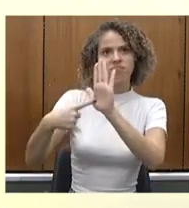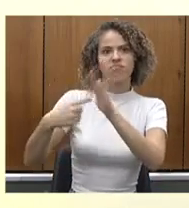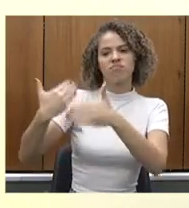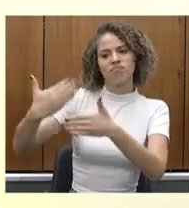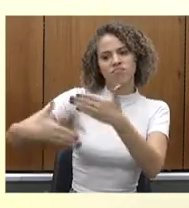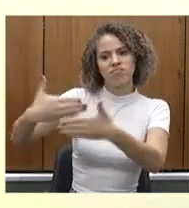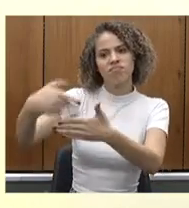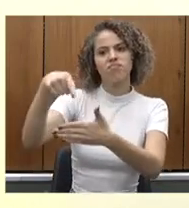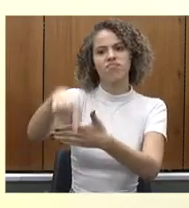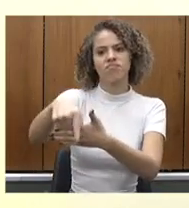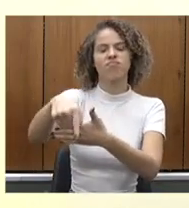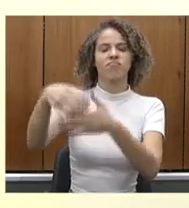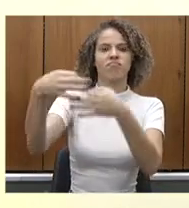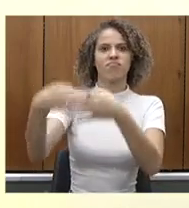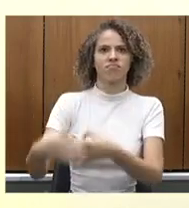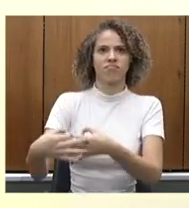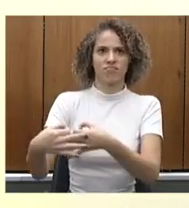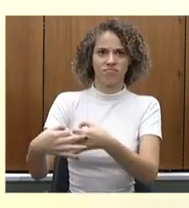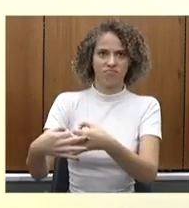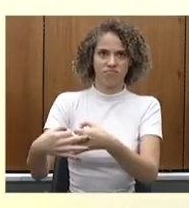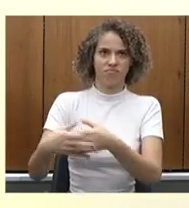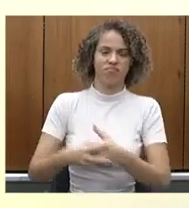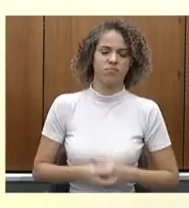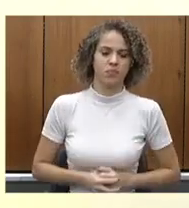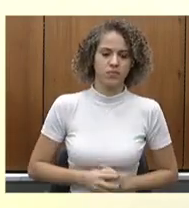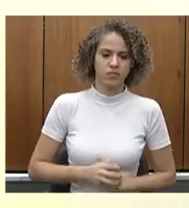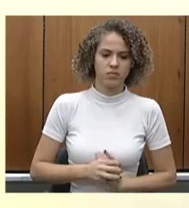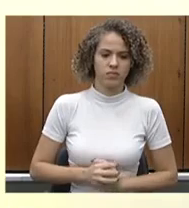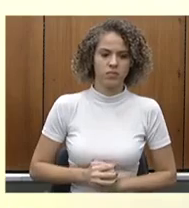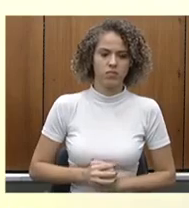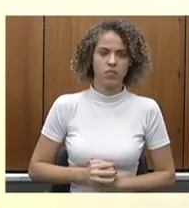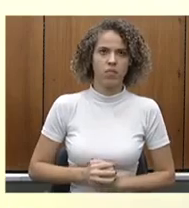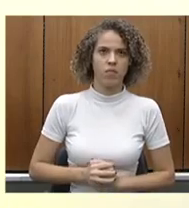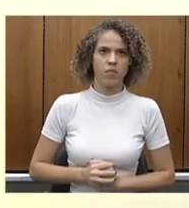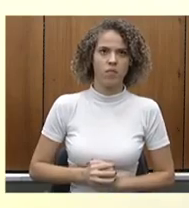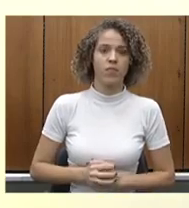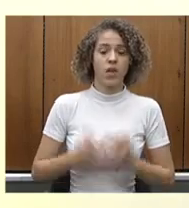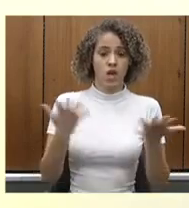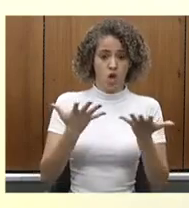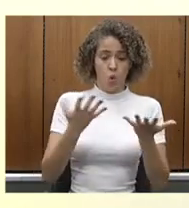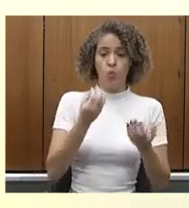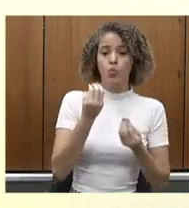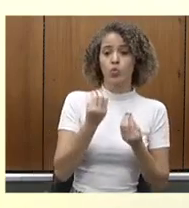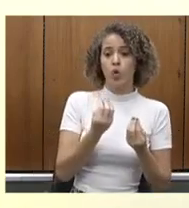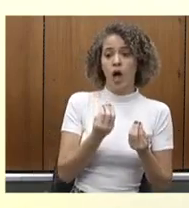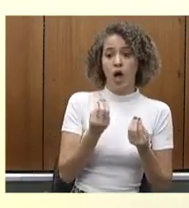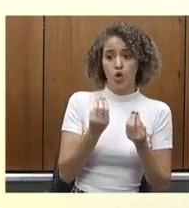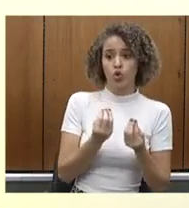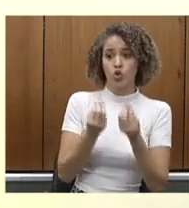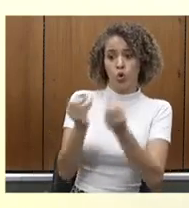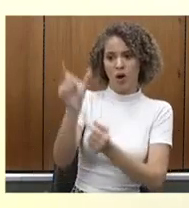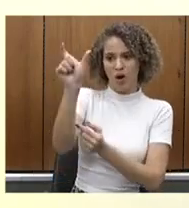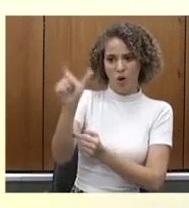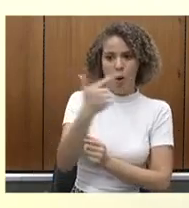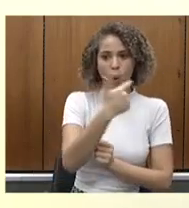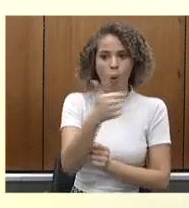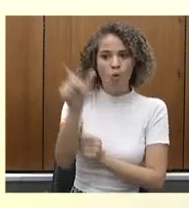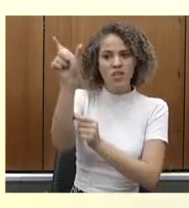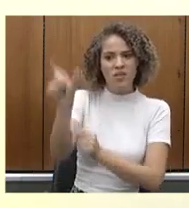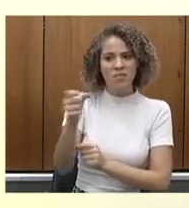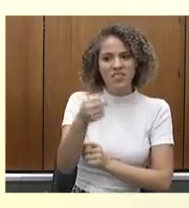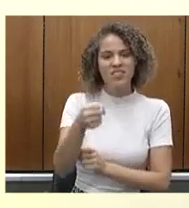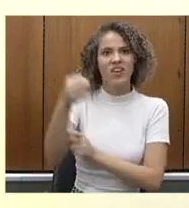deputados previamente inscritos. eu passo a palavra ao doutor Jean Freire,